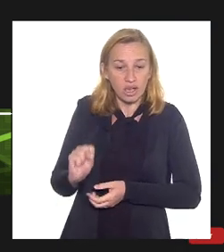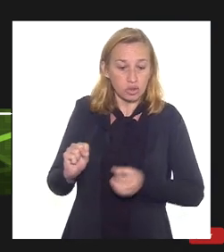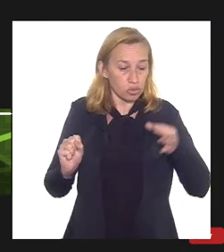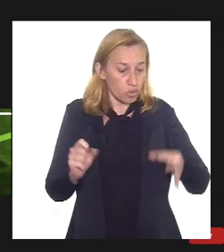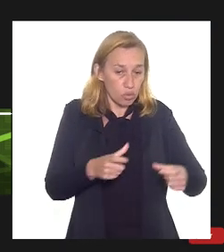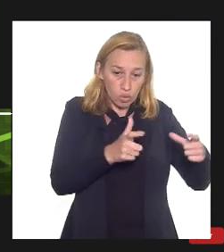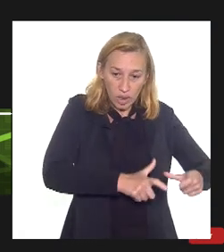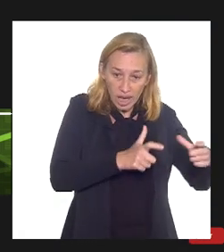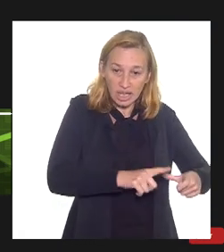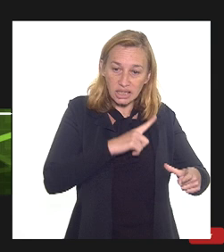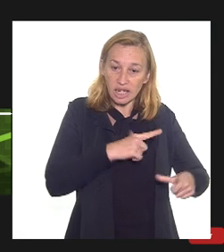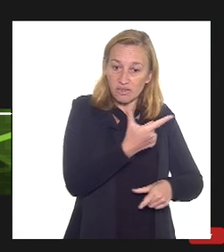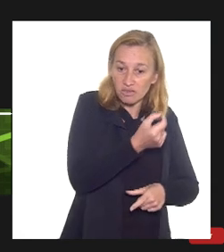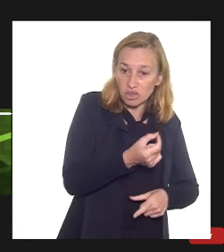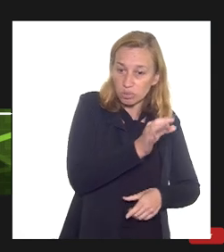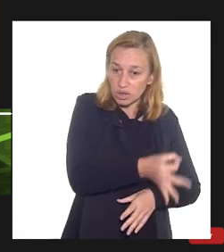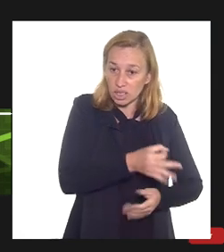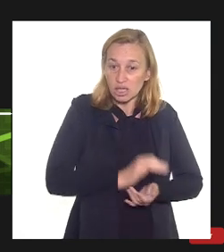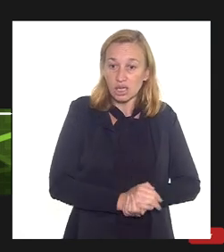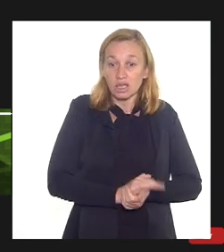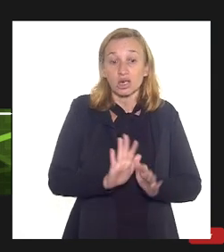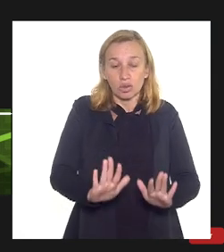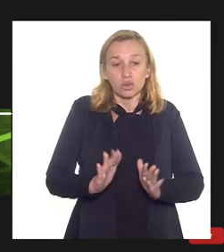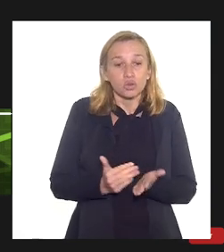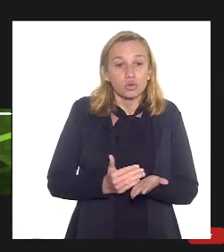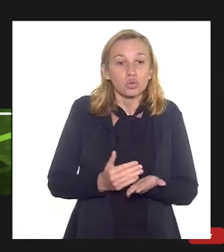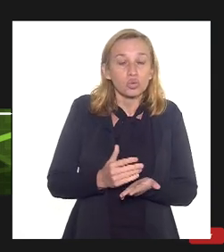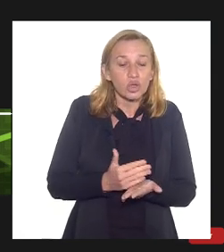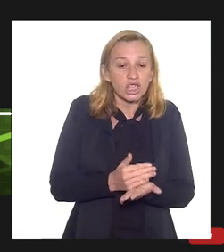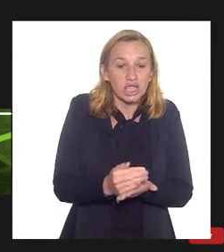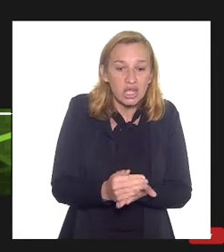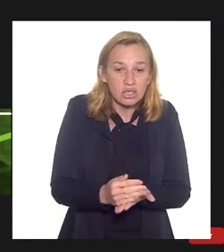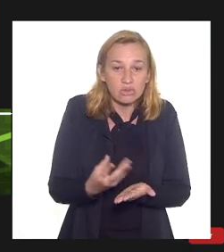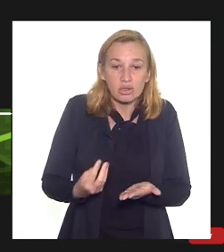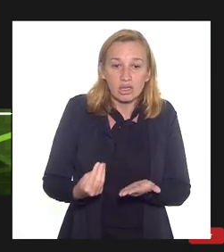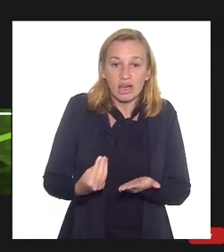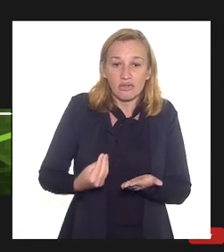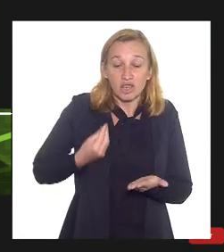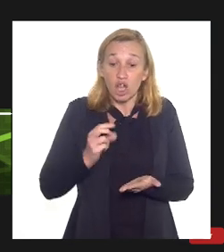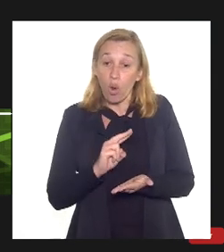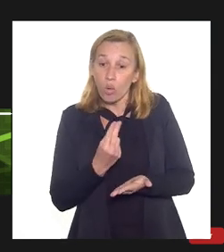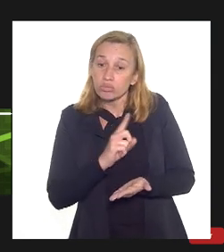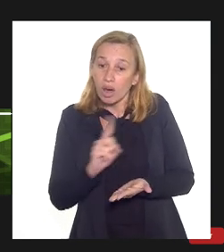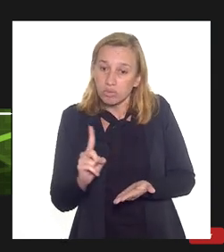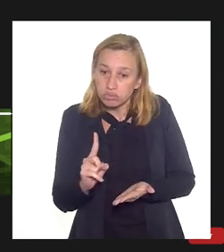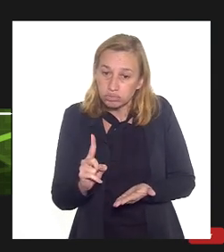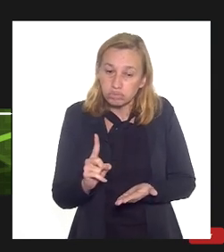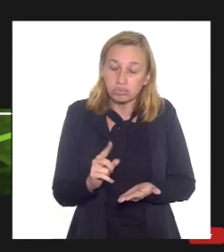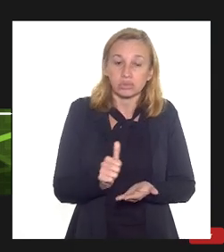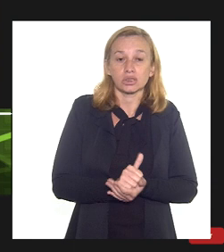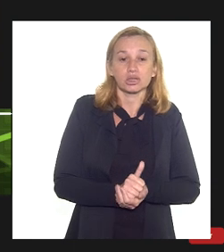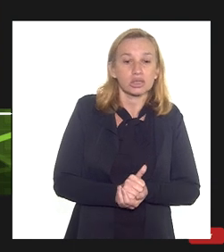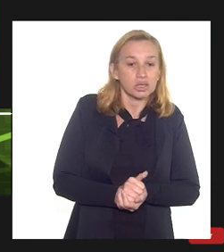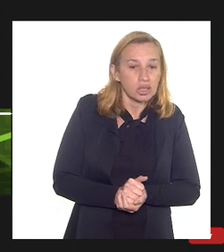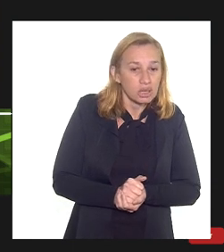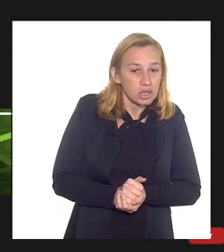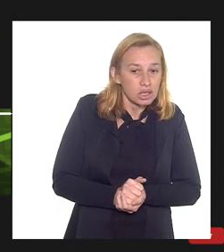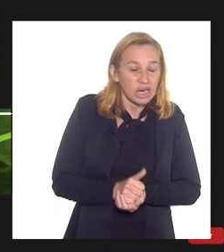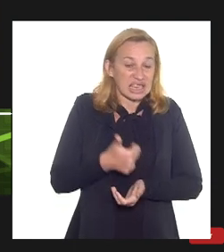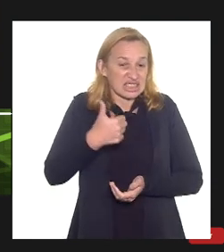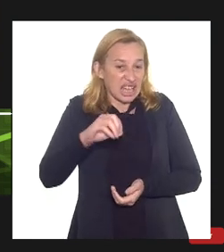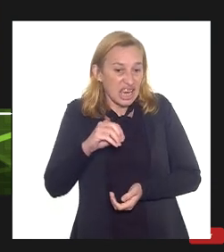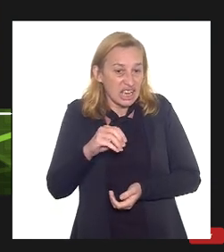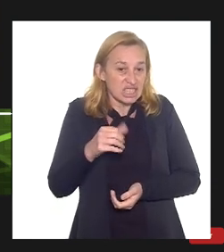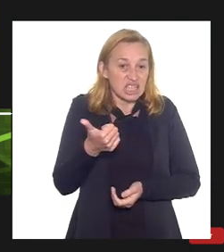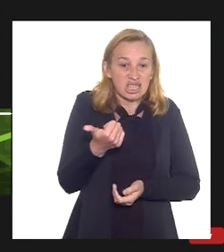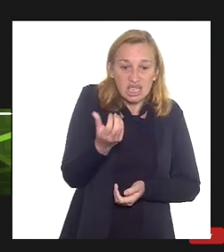caso de Tupi é isso no início da vida útil não Tupi tem menos percentual não tem 20% tem menos tem na faixa de 10% a